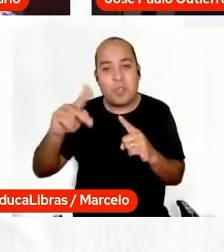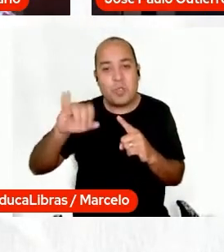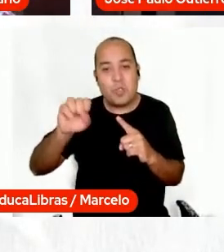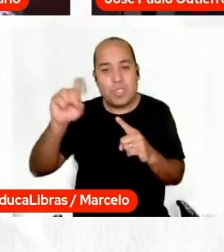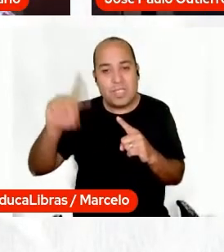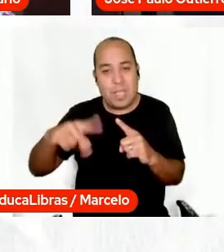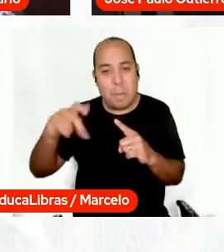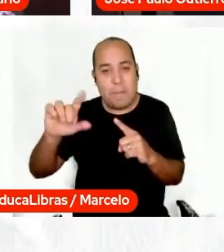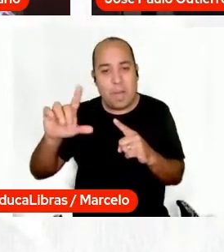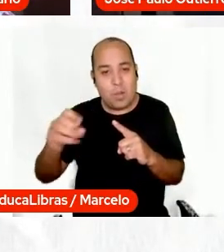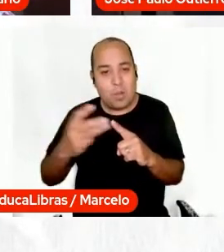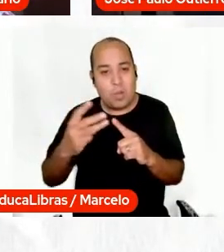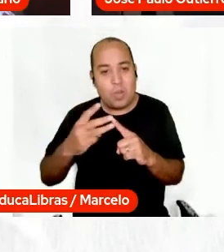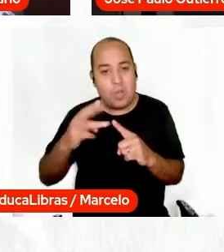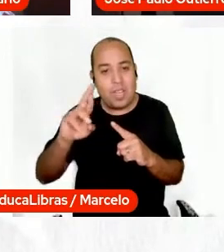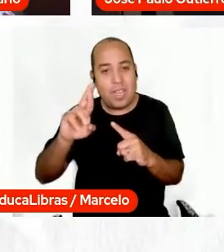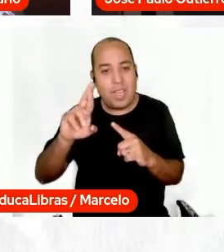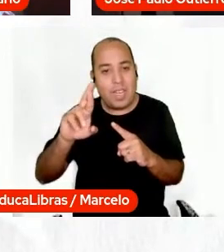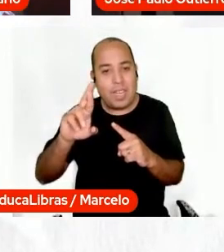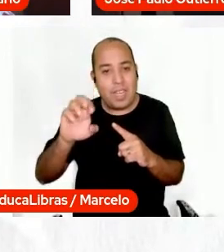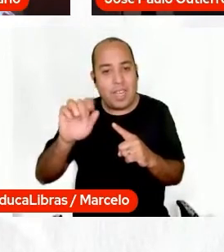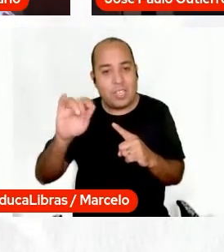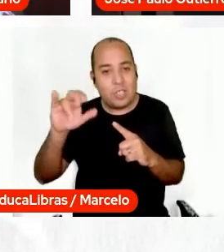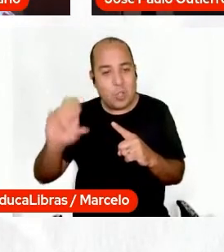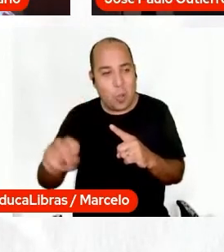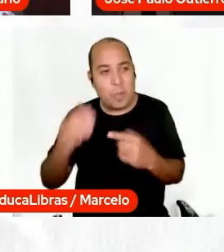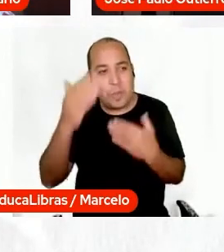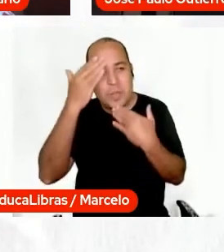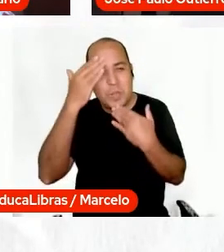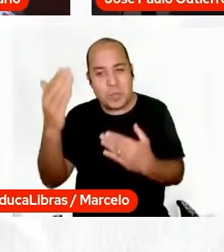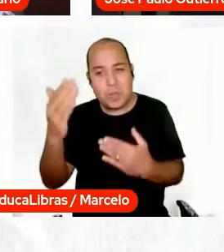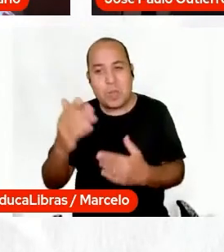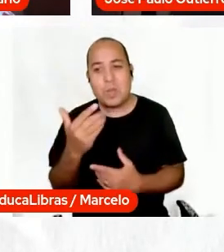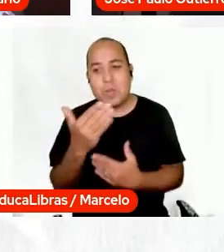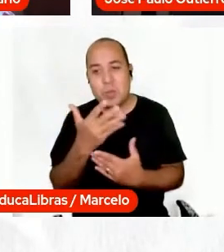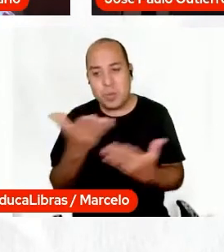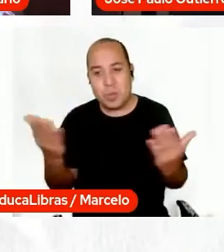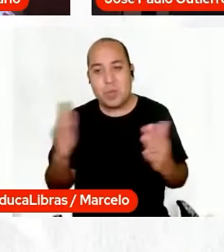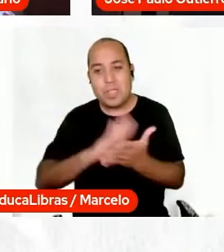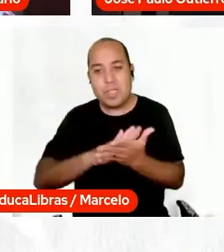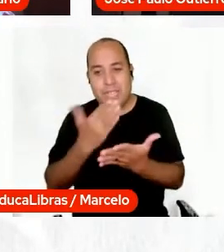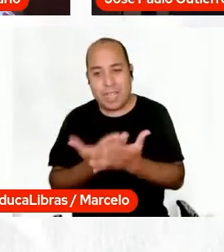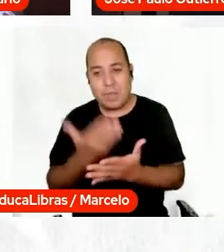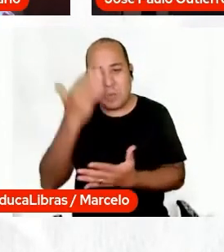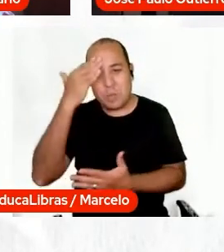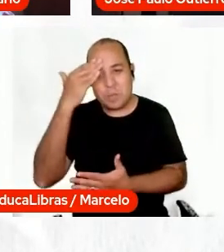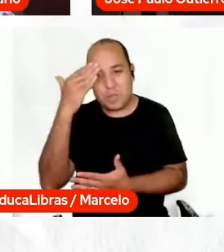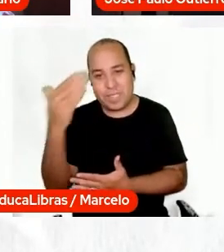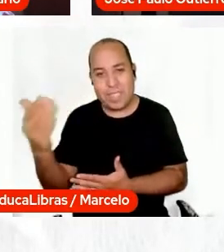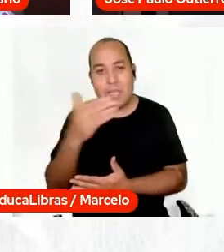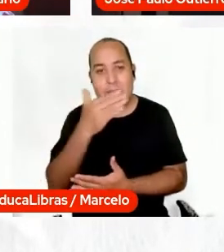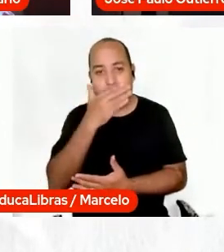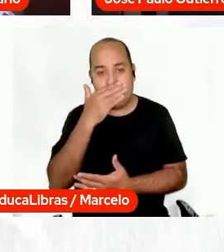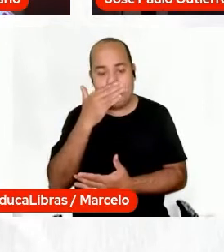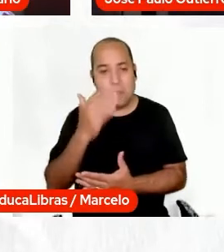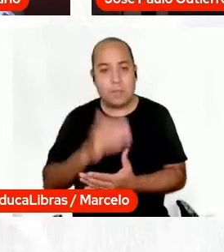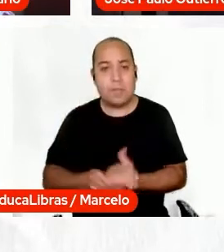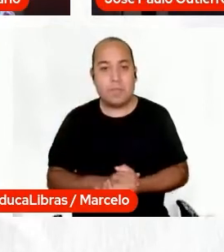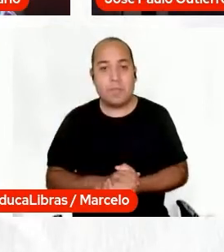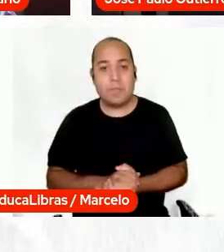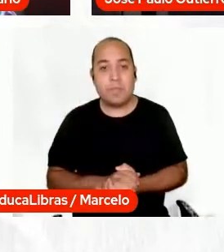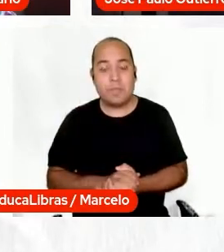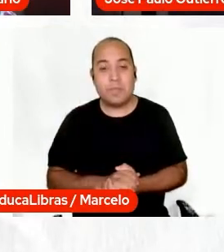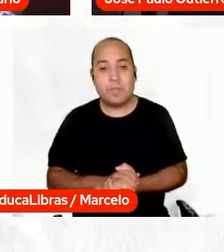professora Dilsa, o pessoal do Educalibras, do Número Portal, também convidá-los para, professor Moacir,